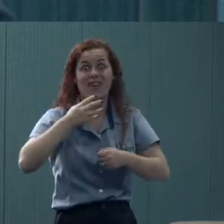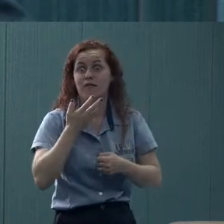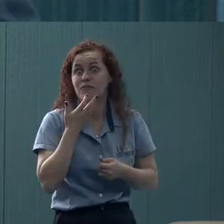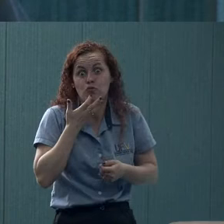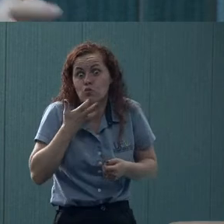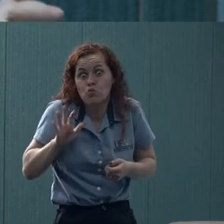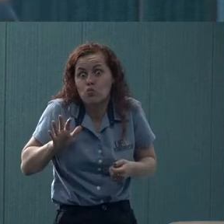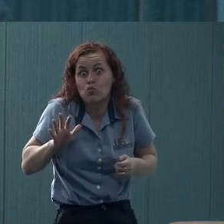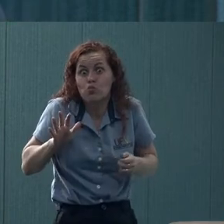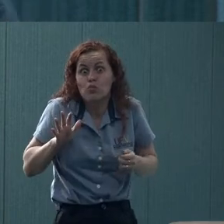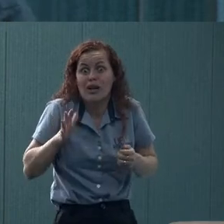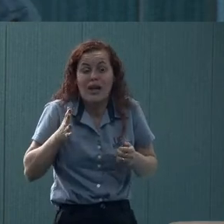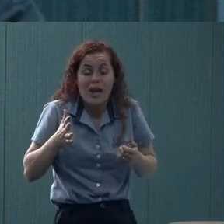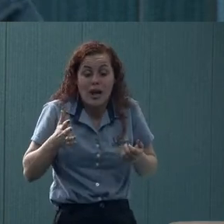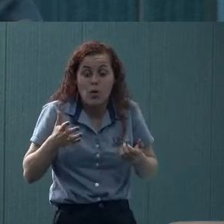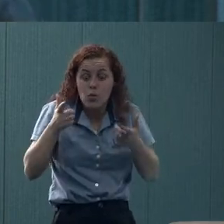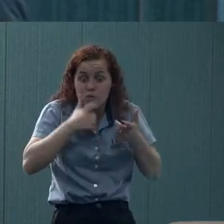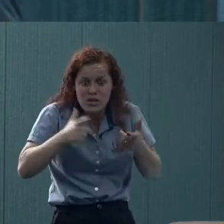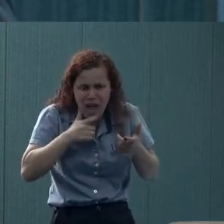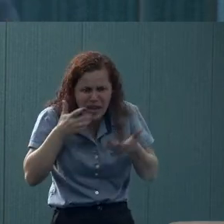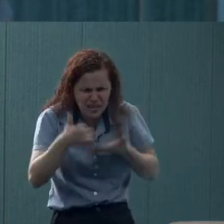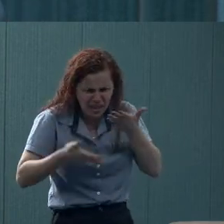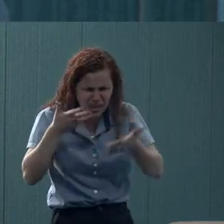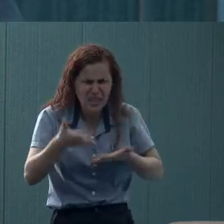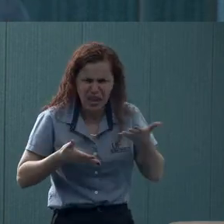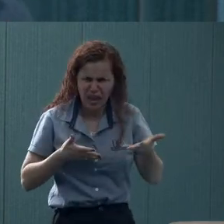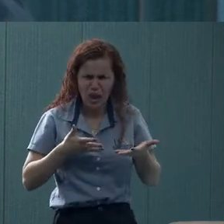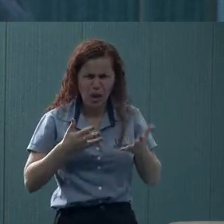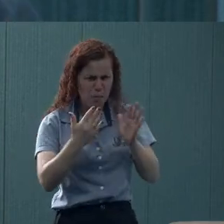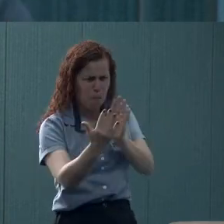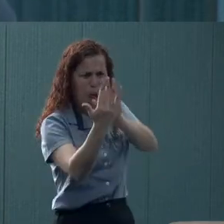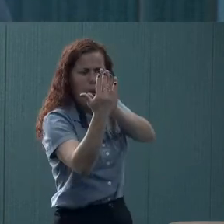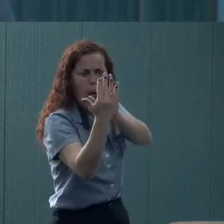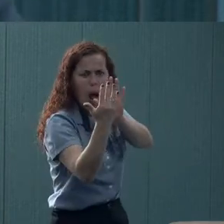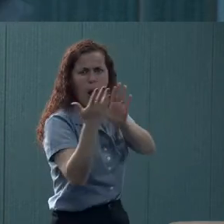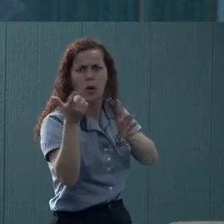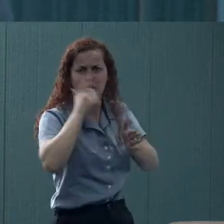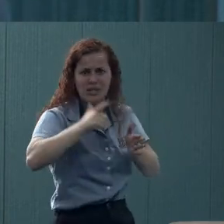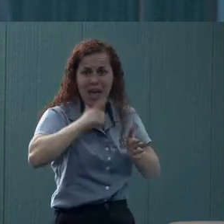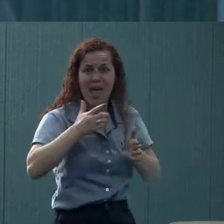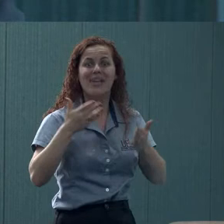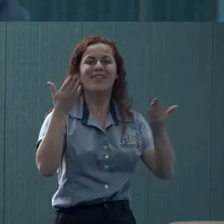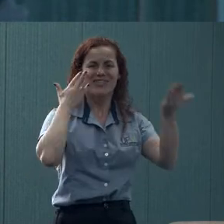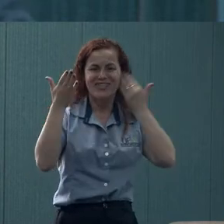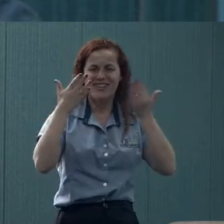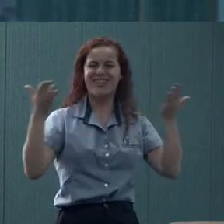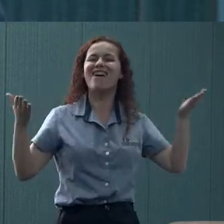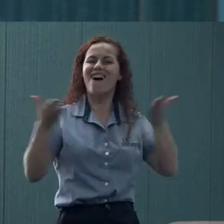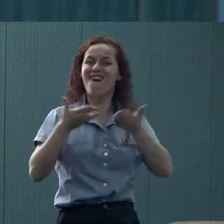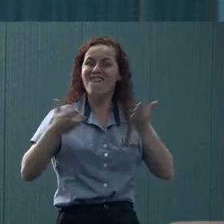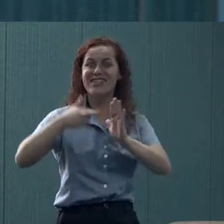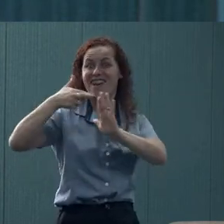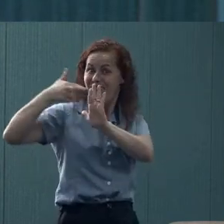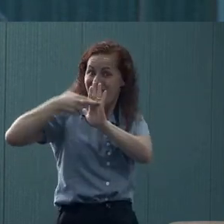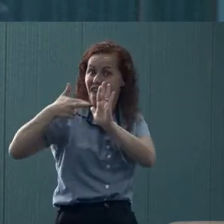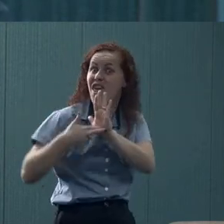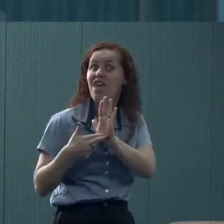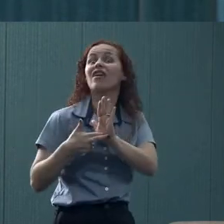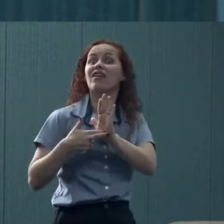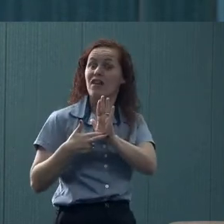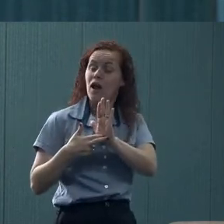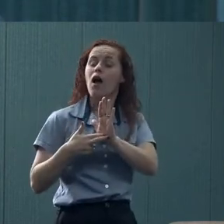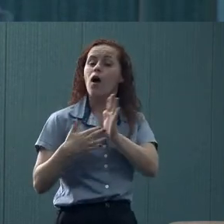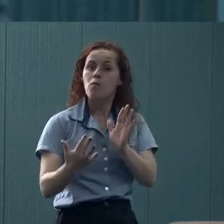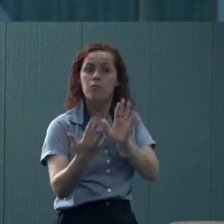essas ferramentas. E a gente pensava, será que dá para atender pessoas online? Como é funciona isso? Na psicologia, hoje já é praticamente a regra. Atendimento